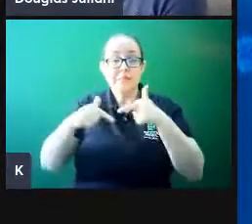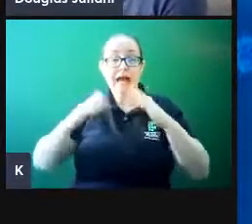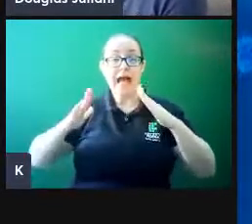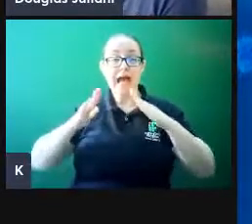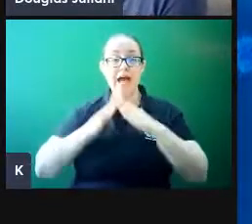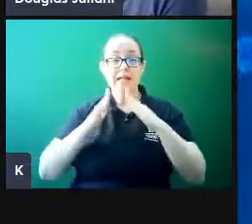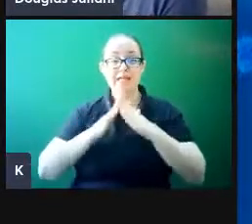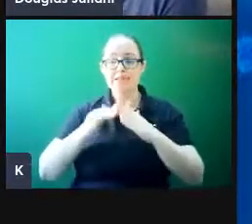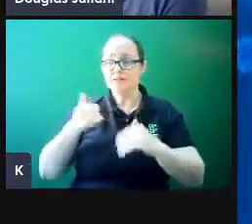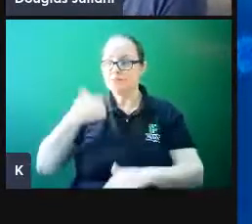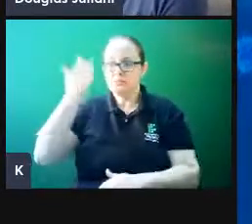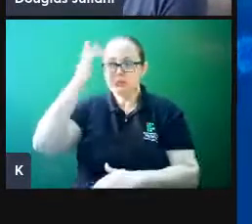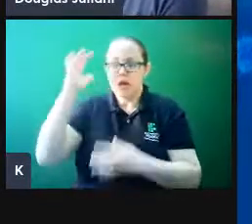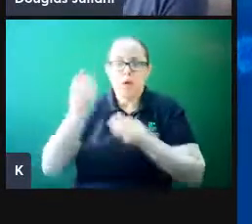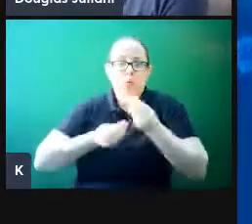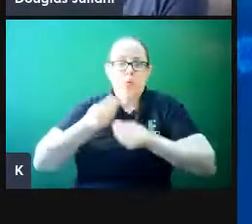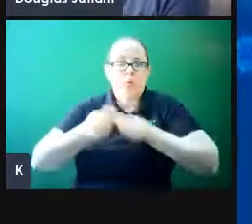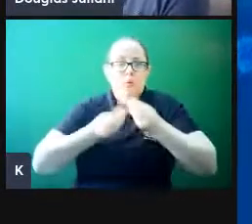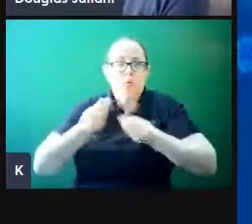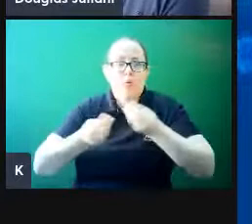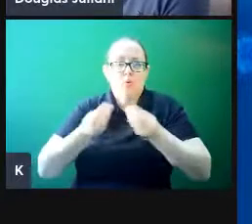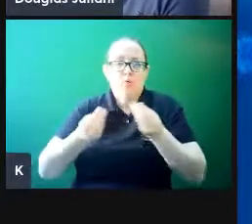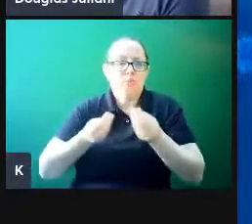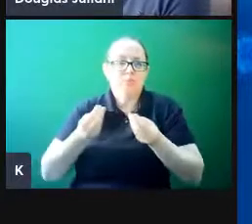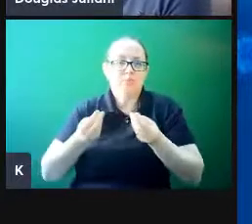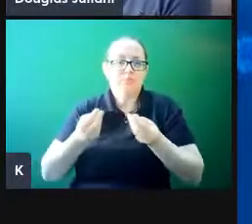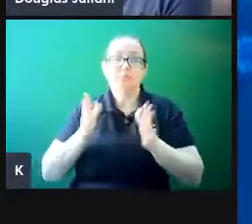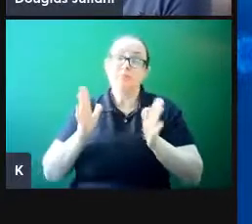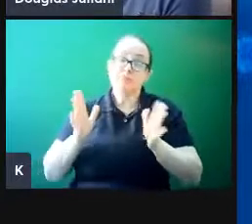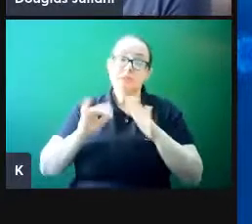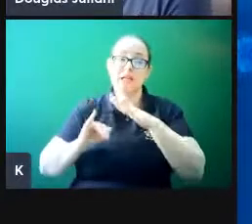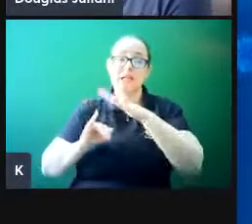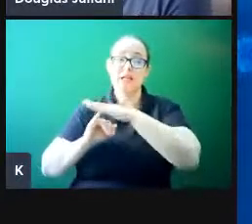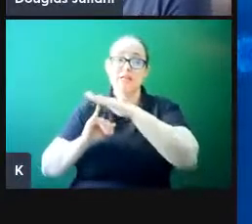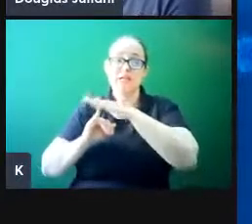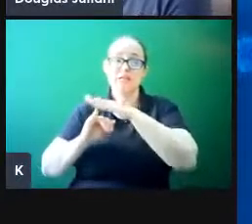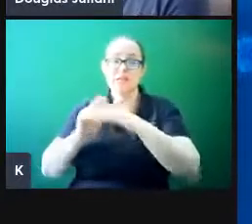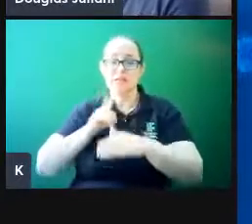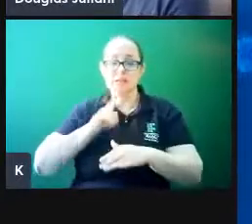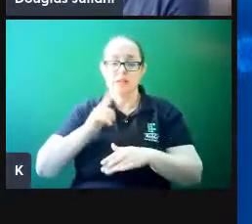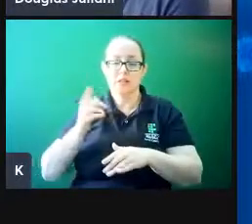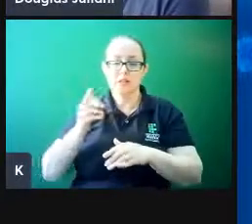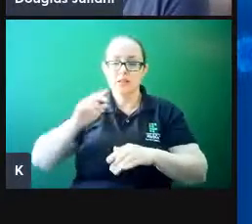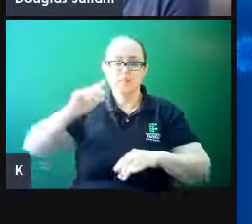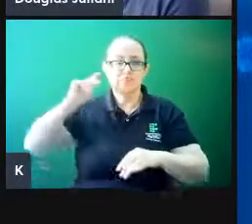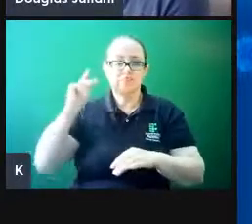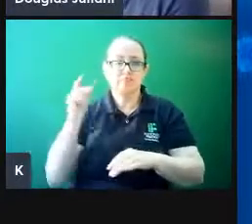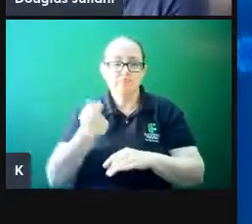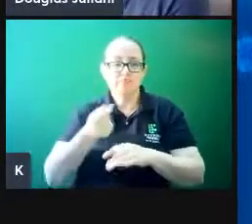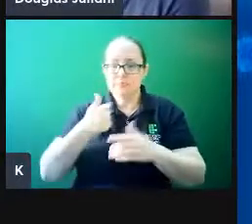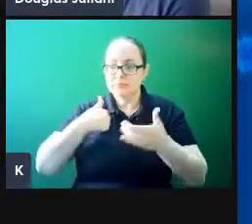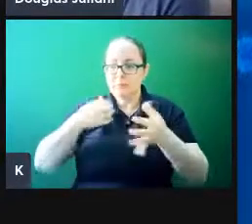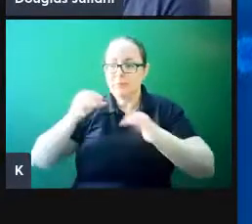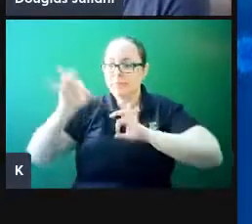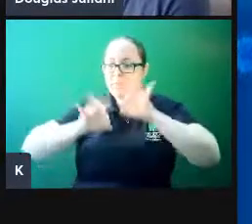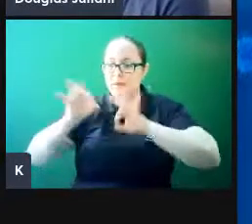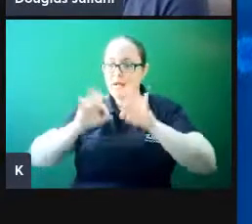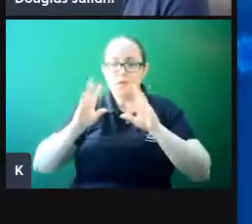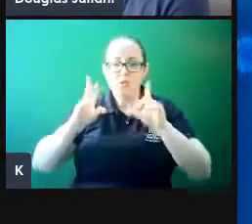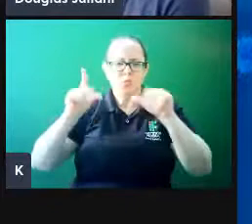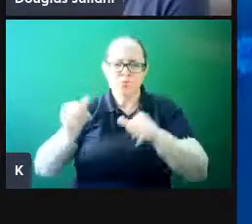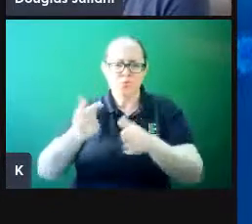direito como é que ia ser e no nosso caso aqui no IFSC, da noite para o dia a gente teve que achar formas, todos nós,